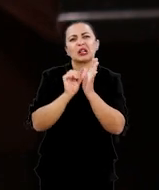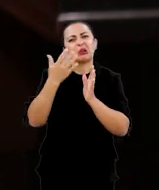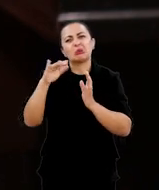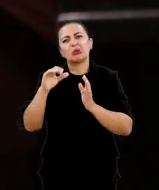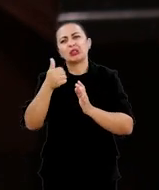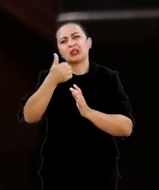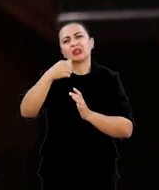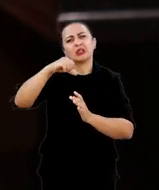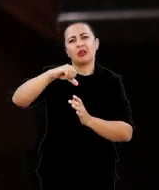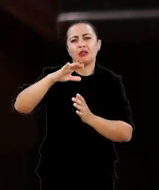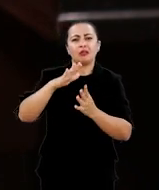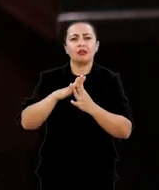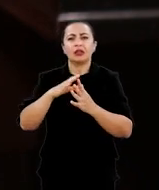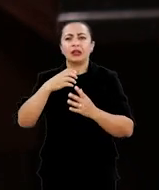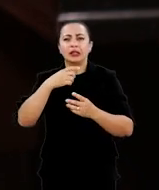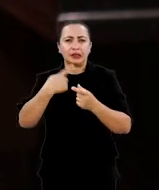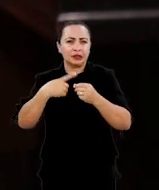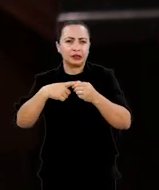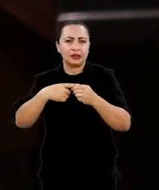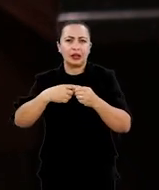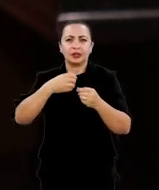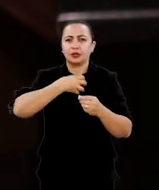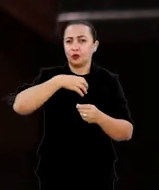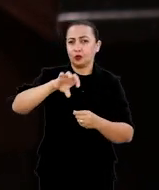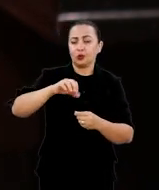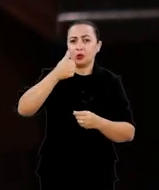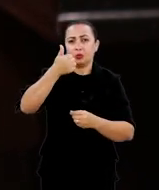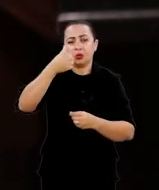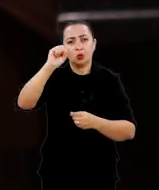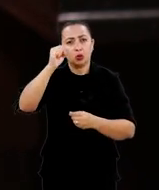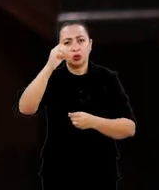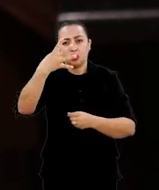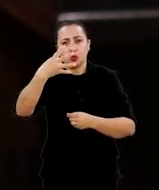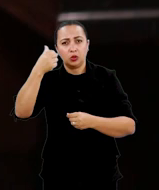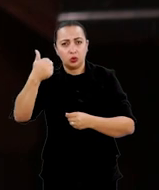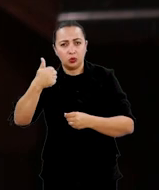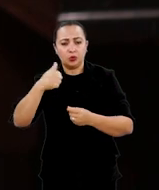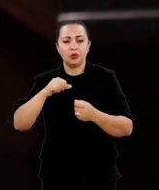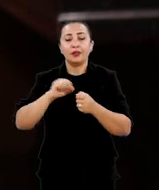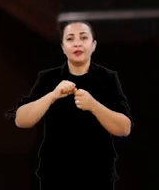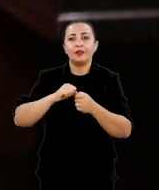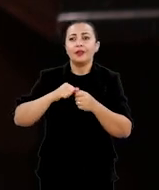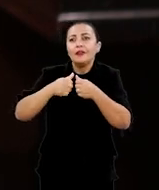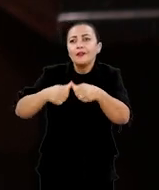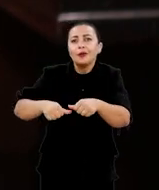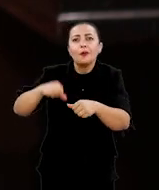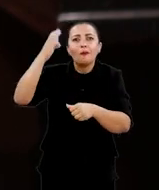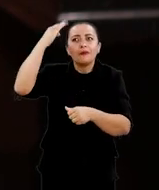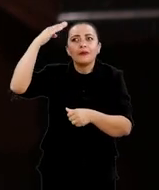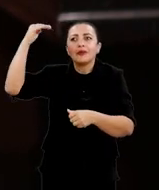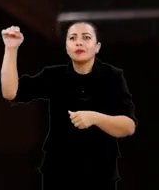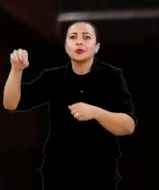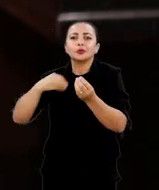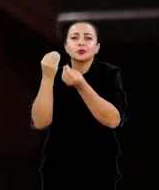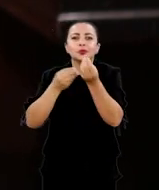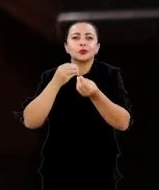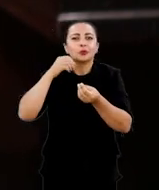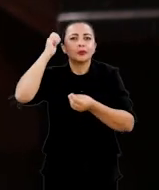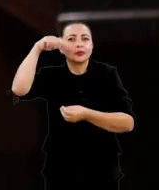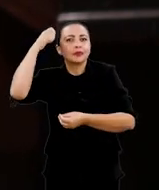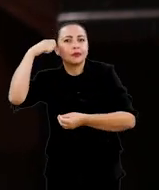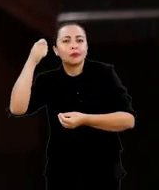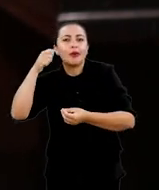metade do século XIX. Ele nasce em Salvador em 1841 e fez sucesso enquanto